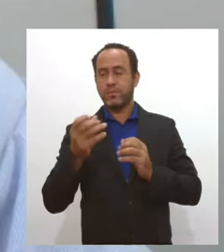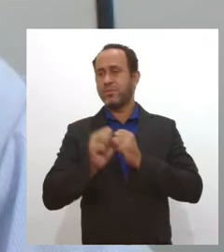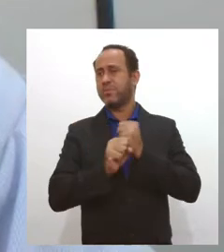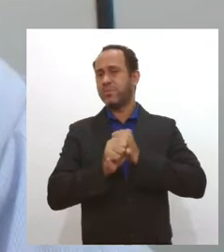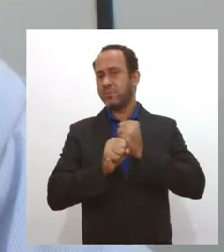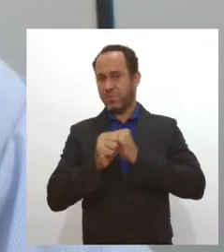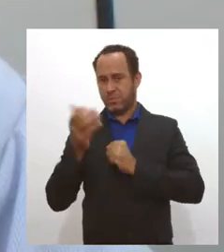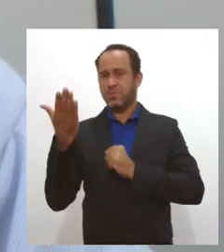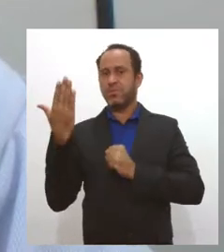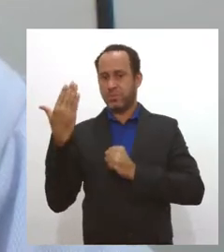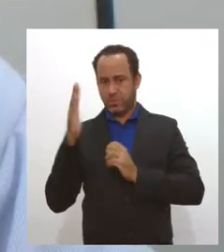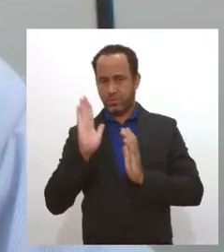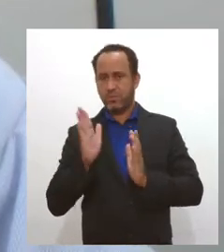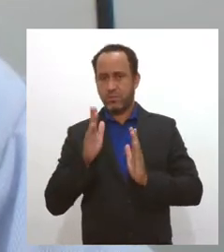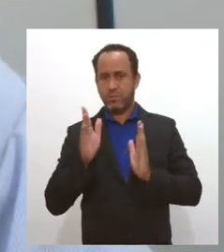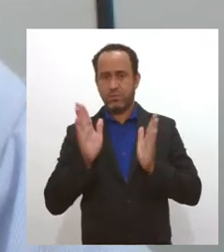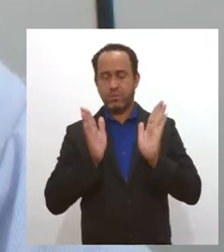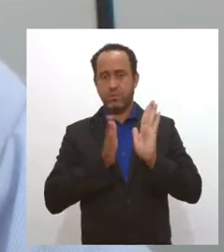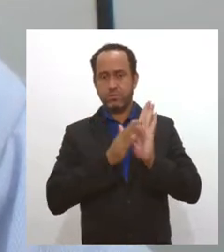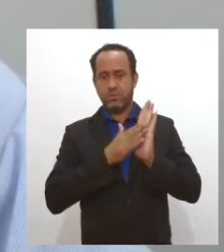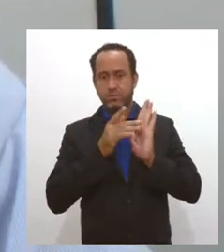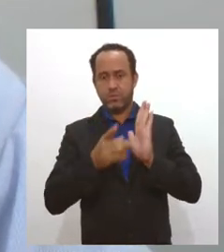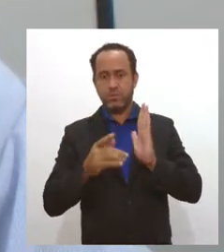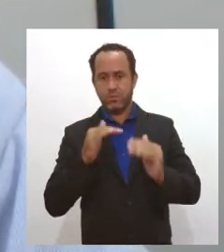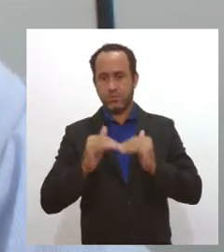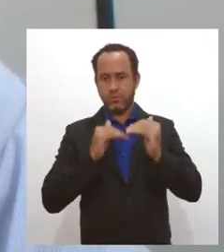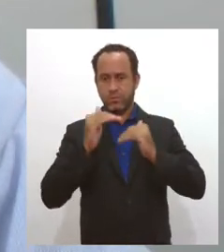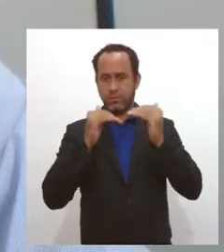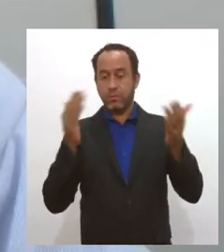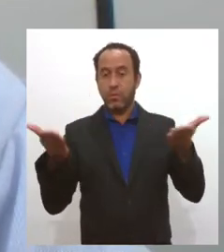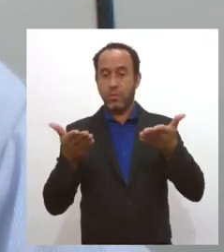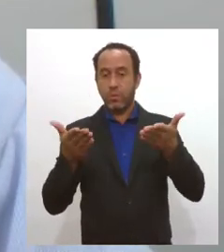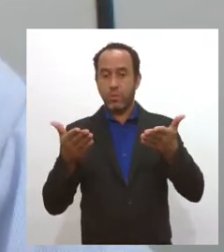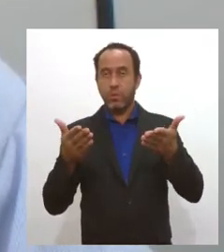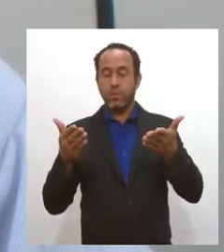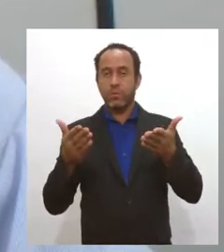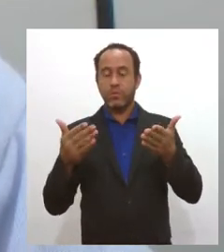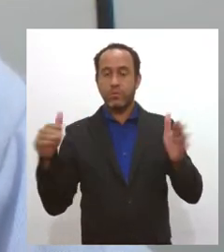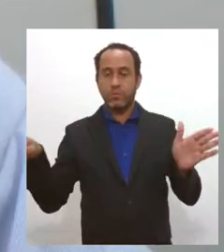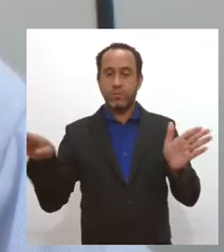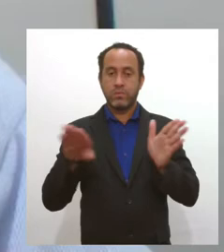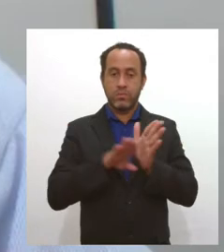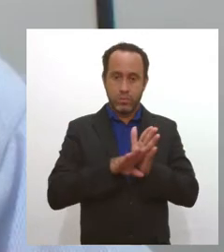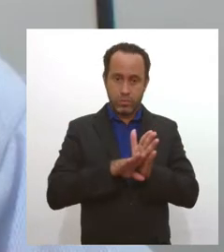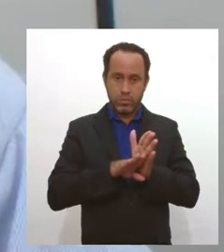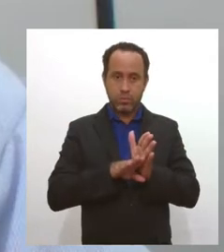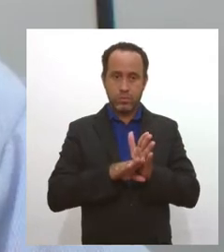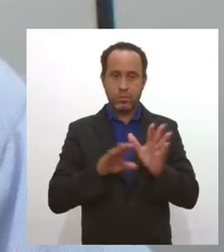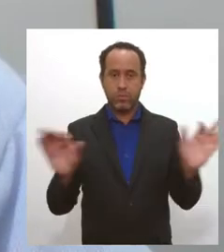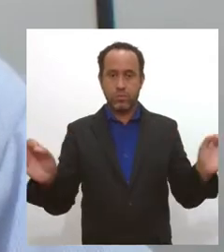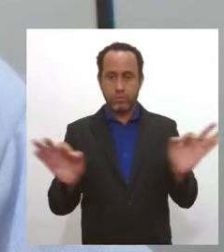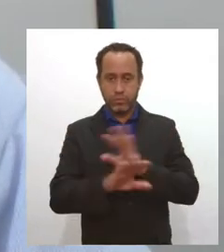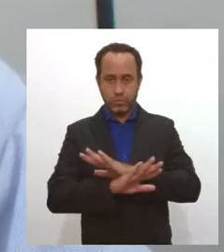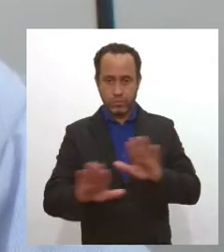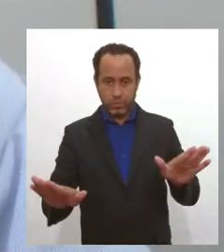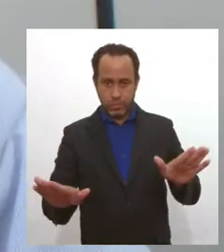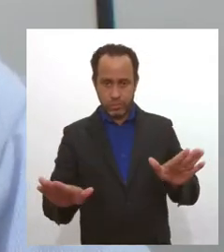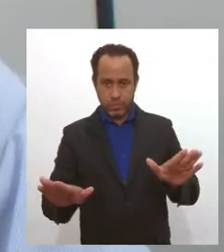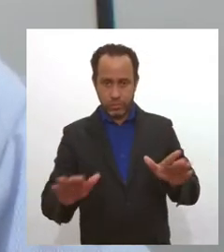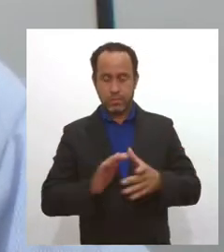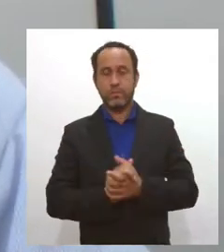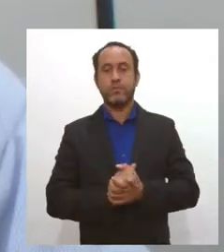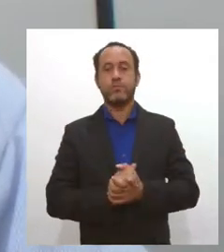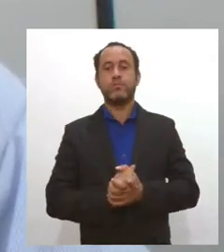vem em pauta e se desenvolvendo, e hoje chega praticamente aos seus finalmentes, com